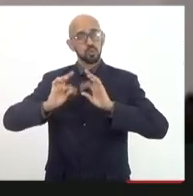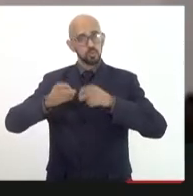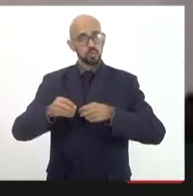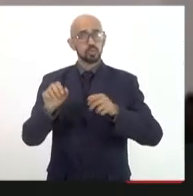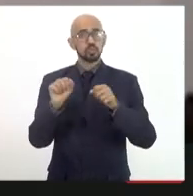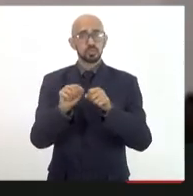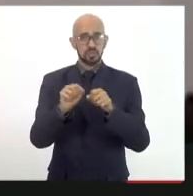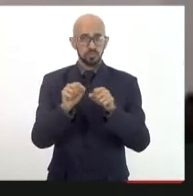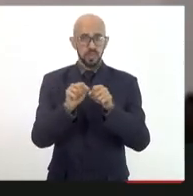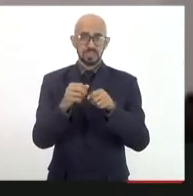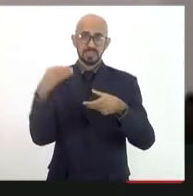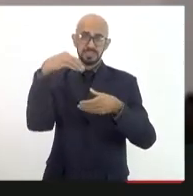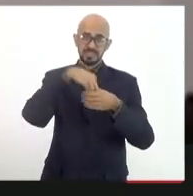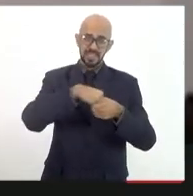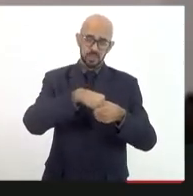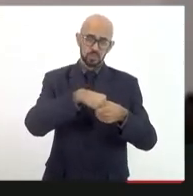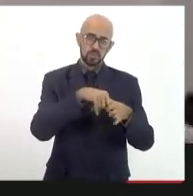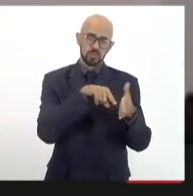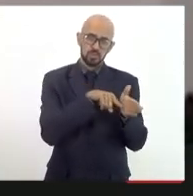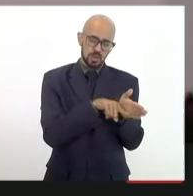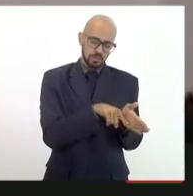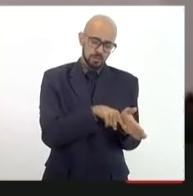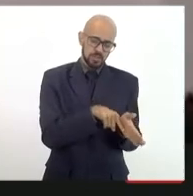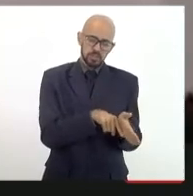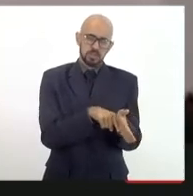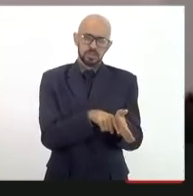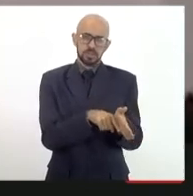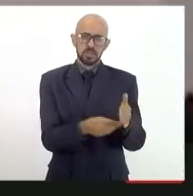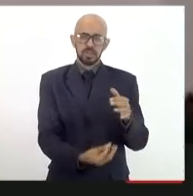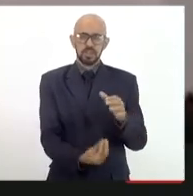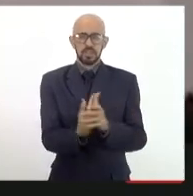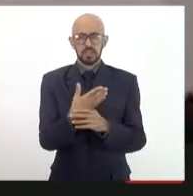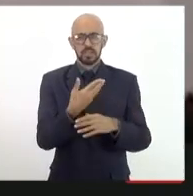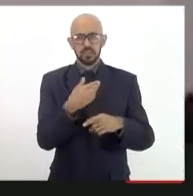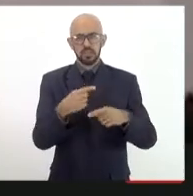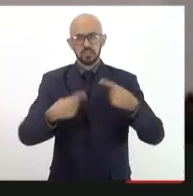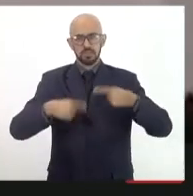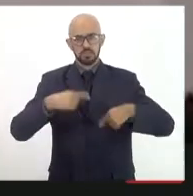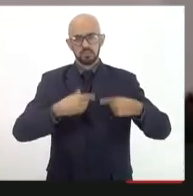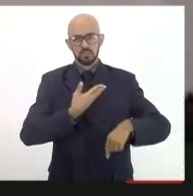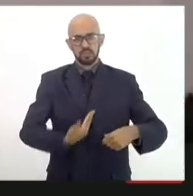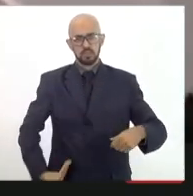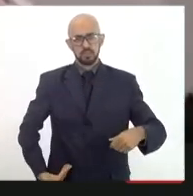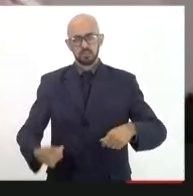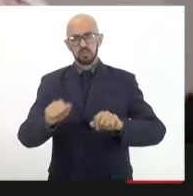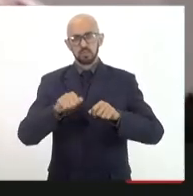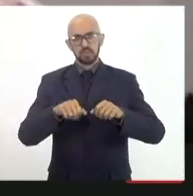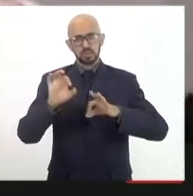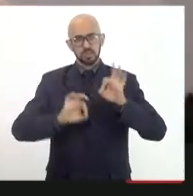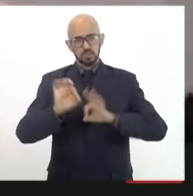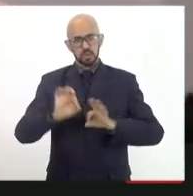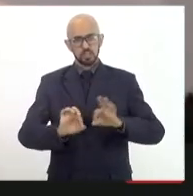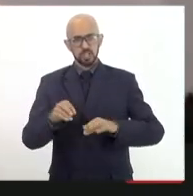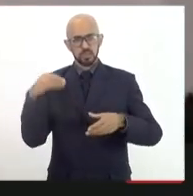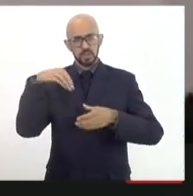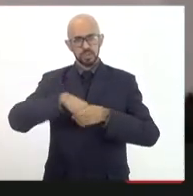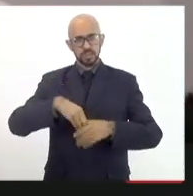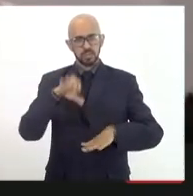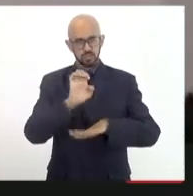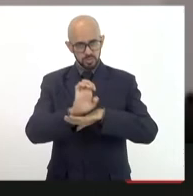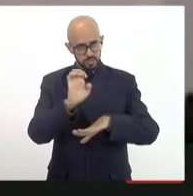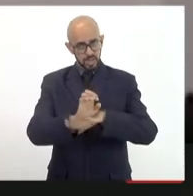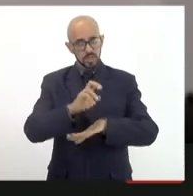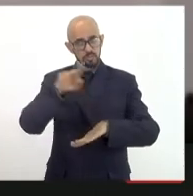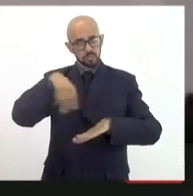institutos de conhecimento que produzem políticas e projetos para dentro dos estados e para dentro do país.